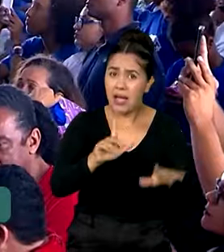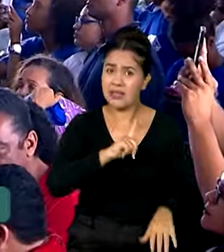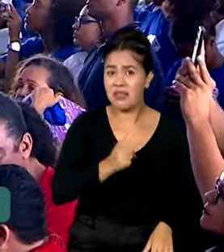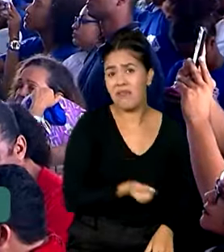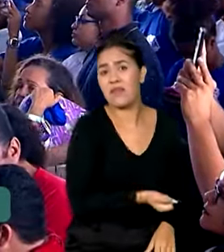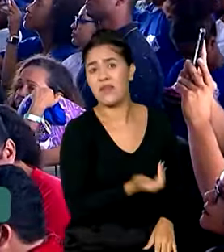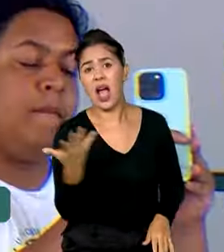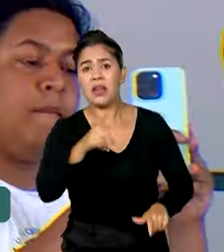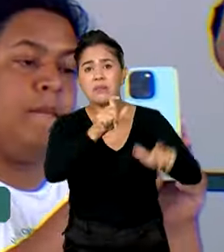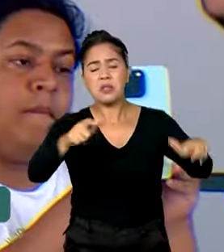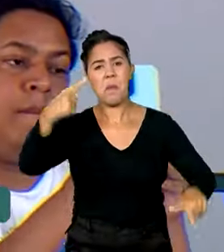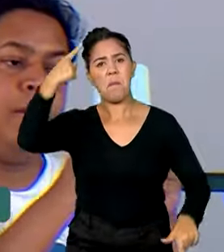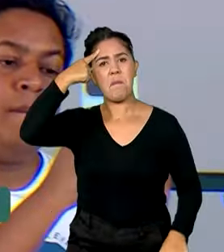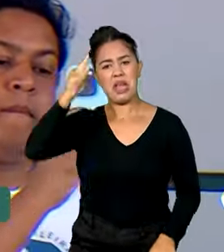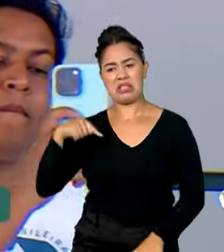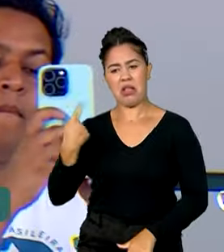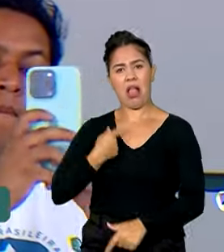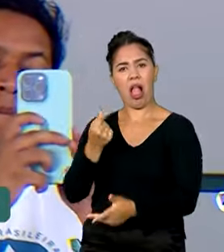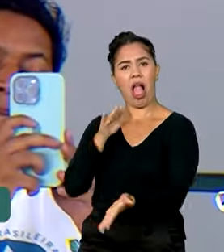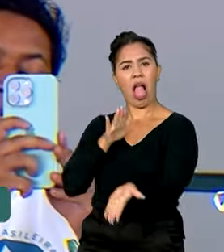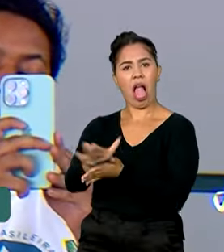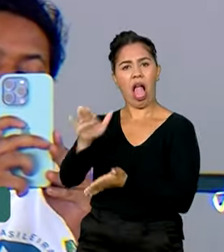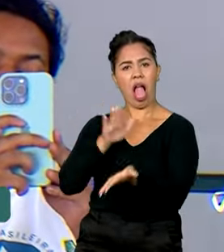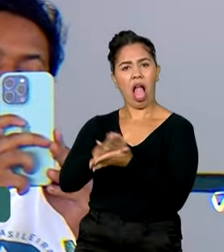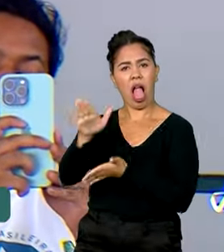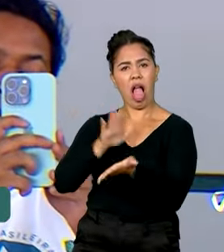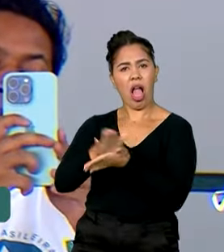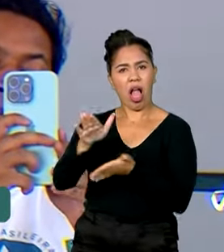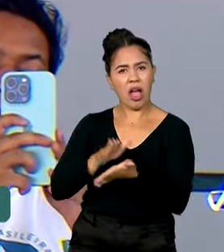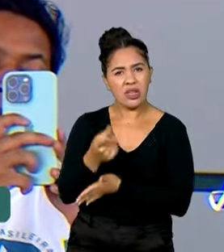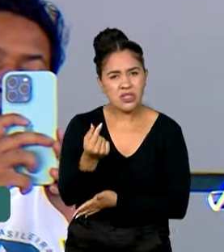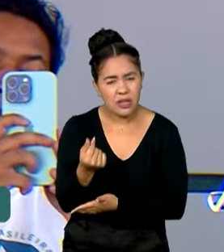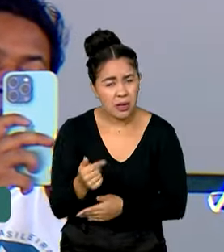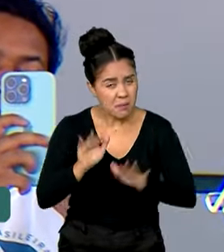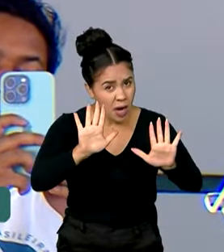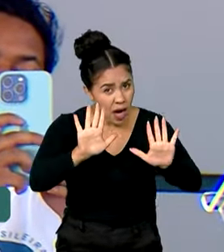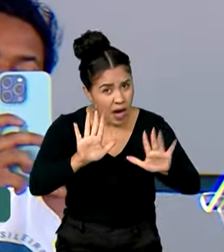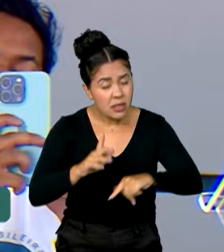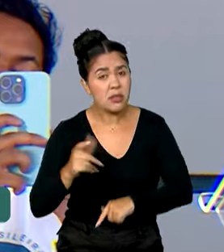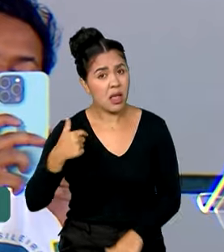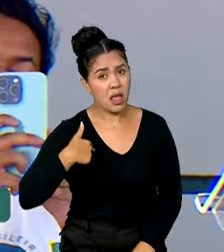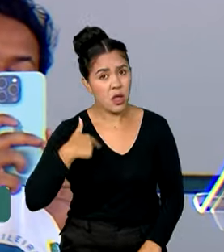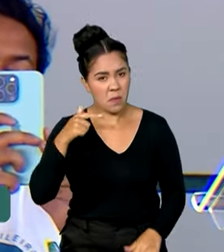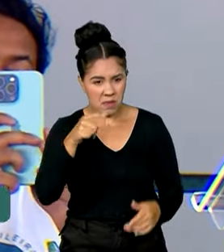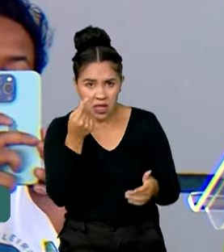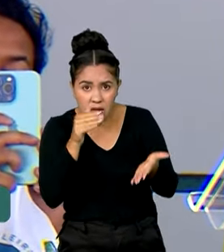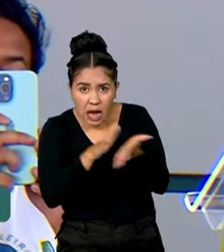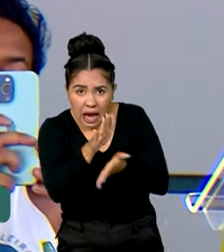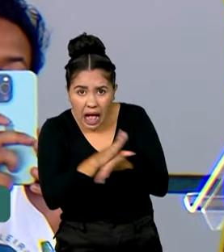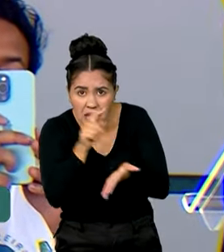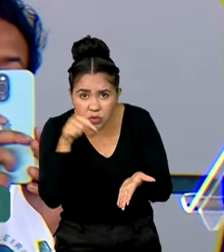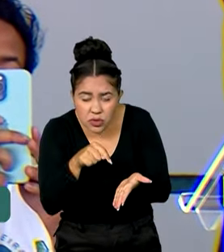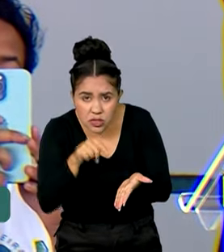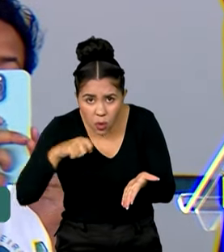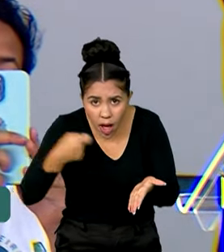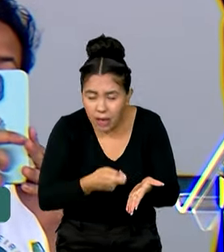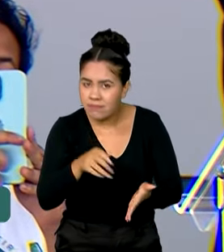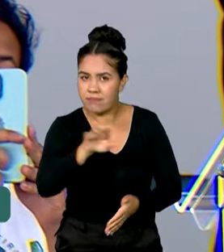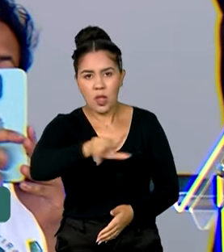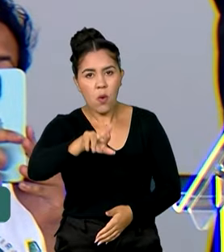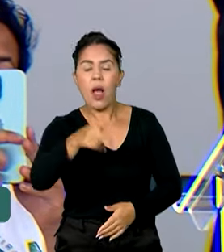que acha que nós estamos gastando muito dinheiro. Primeiro, eu não acho que é gasto, eu acho que é